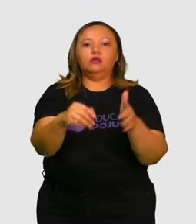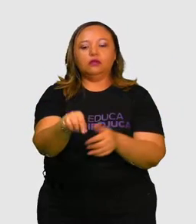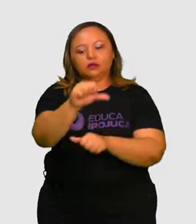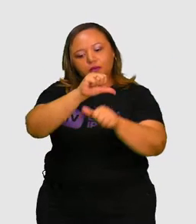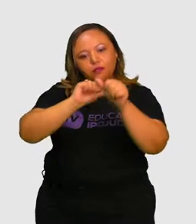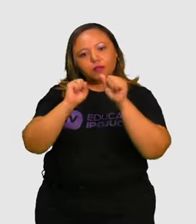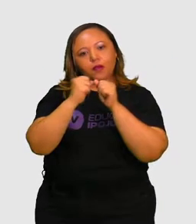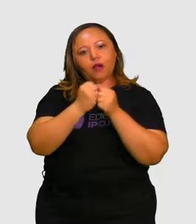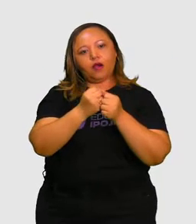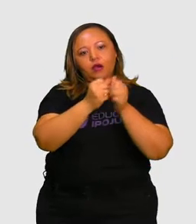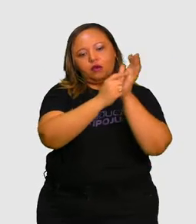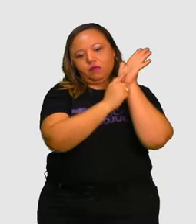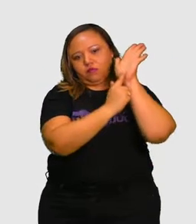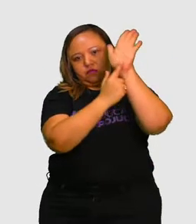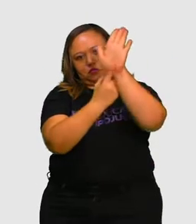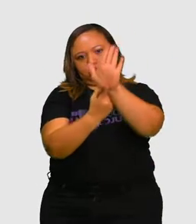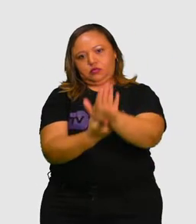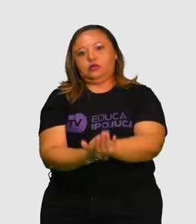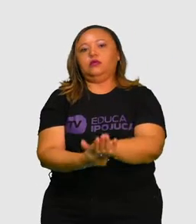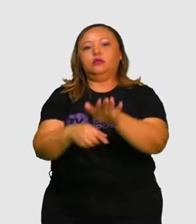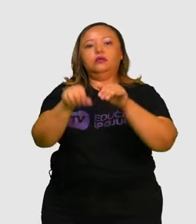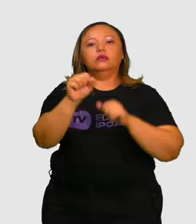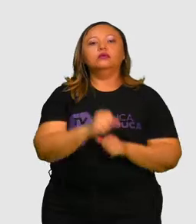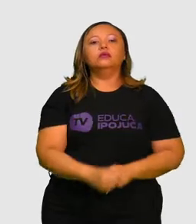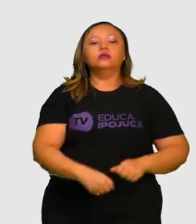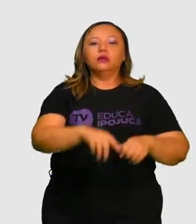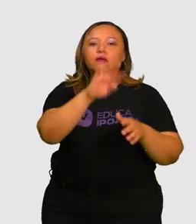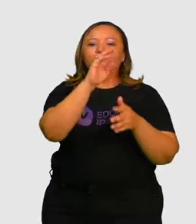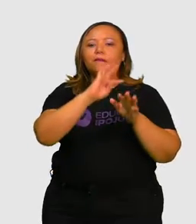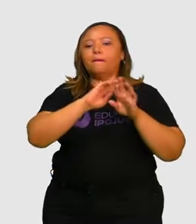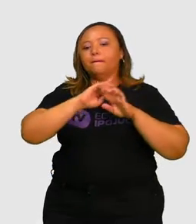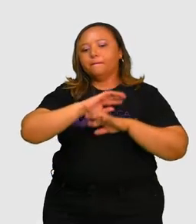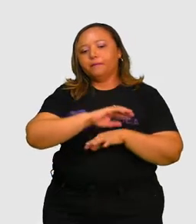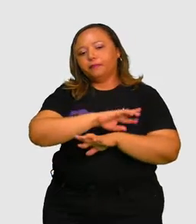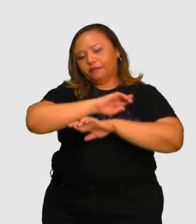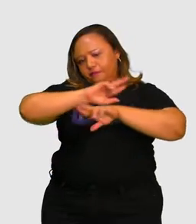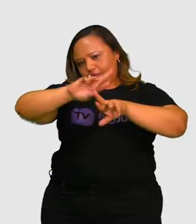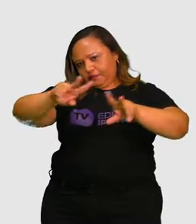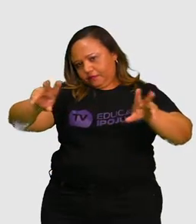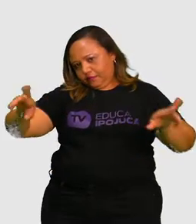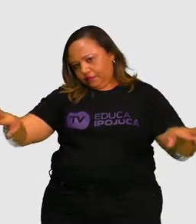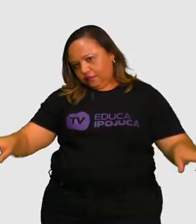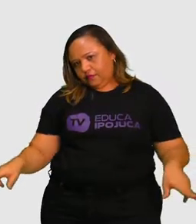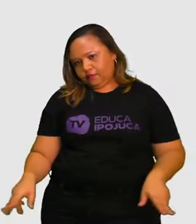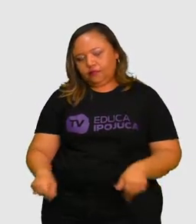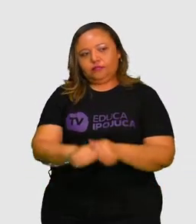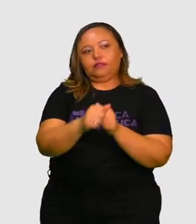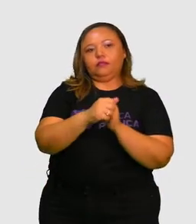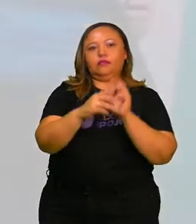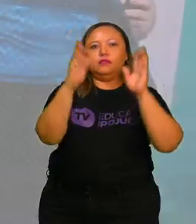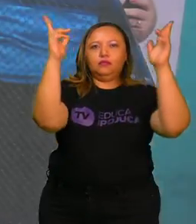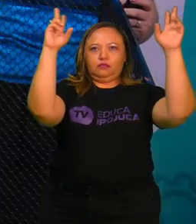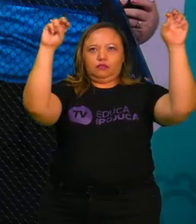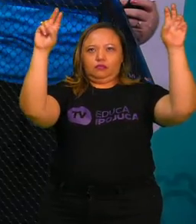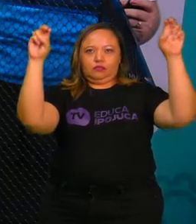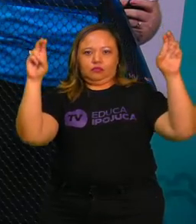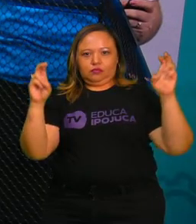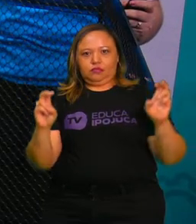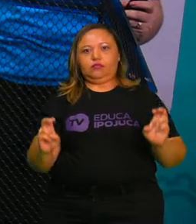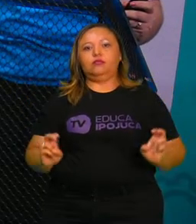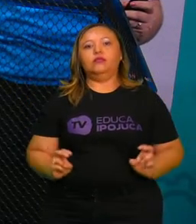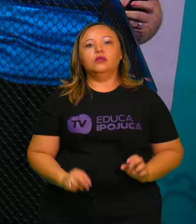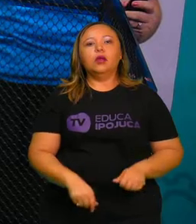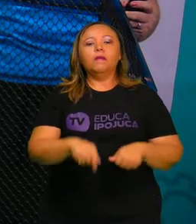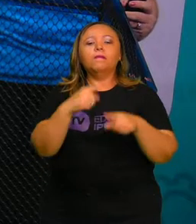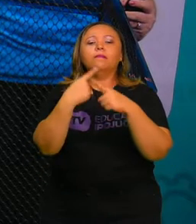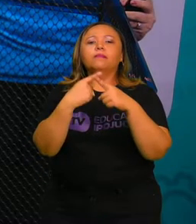transmitindo assim diversas informações de valor indiscutivo. Por que popularizar